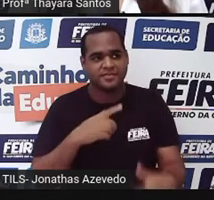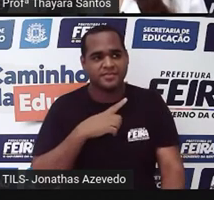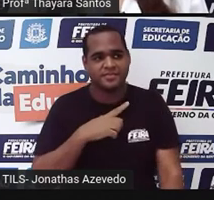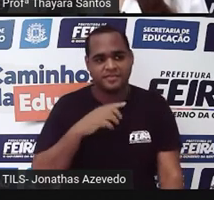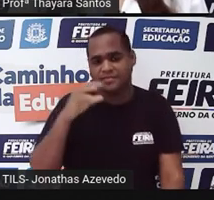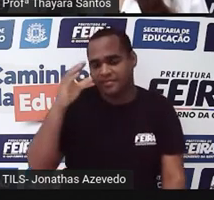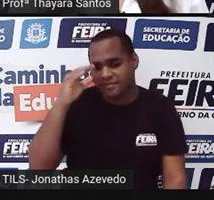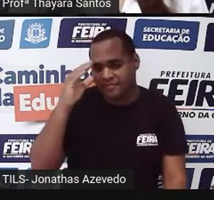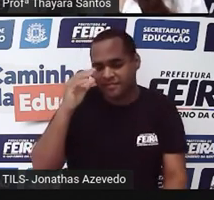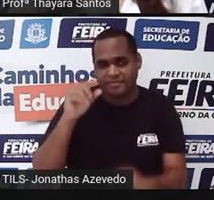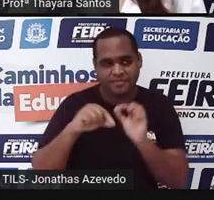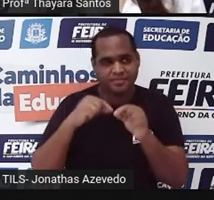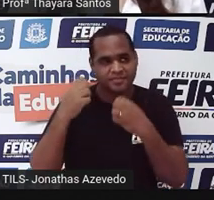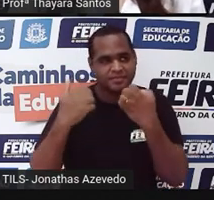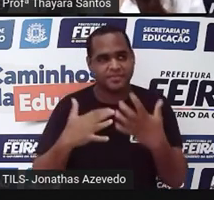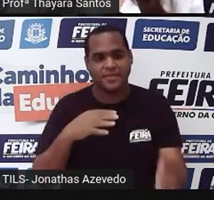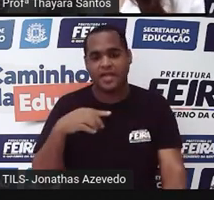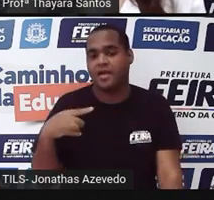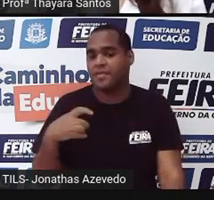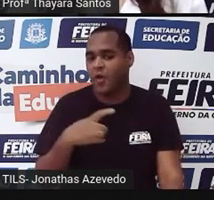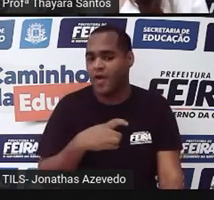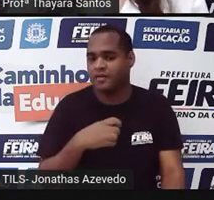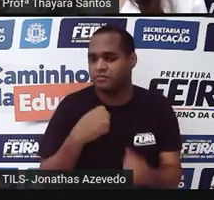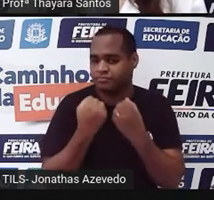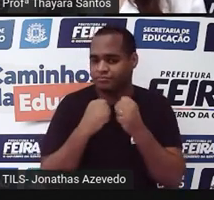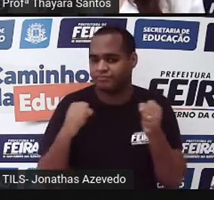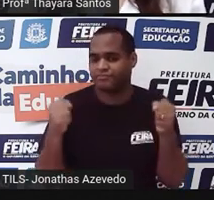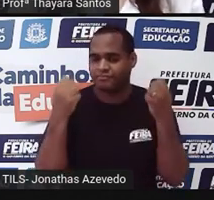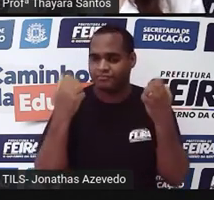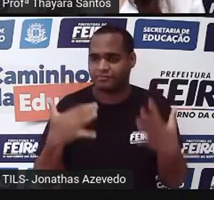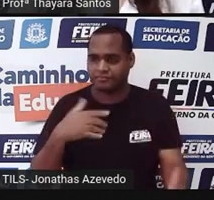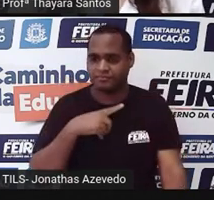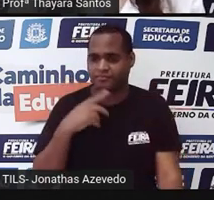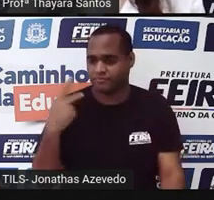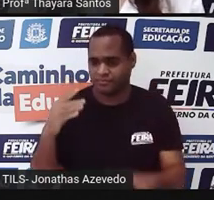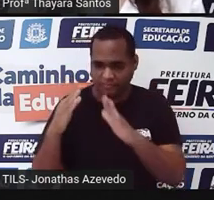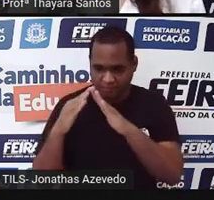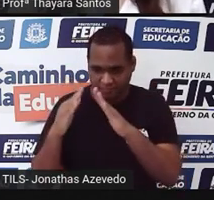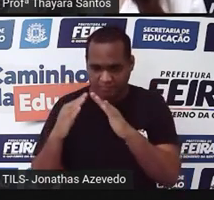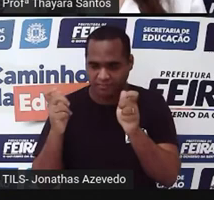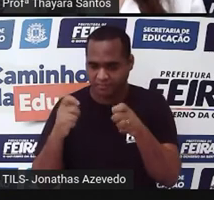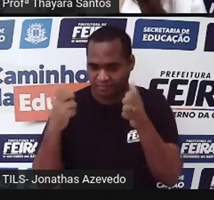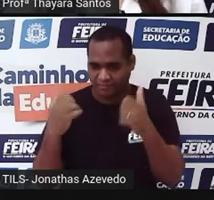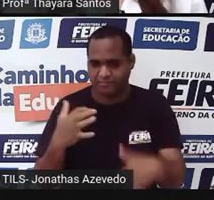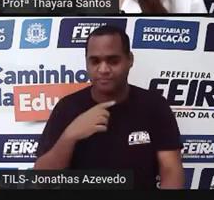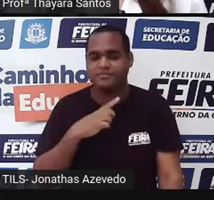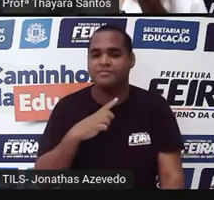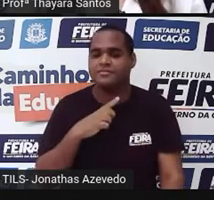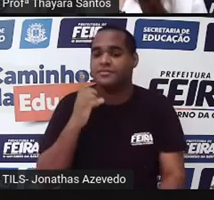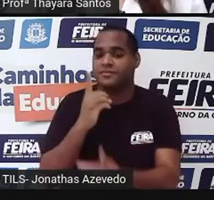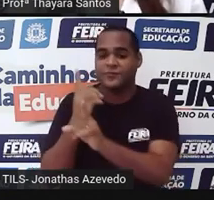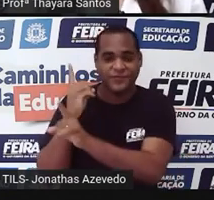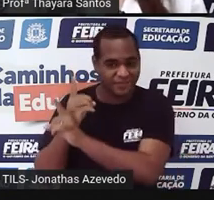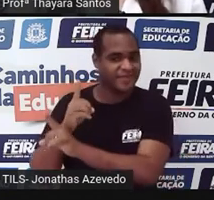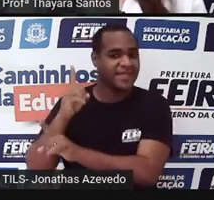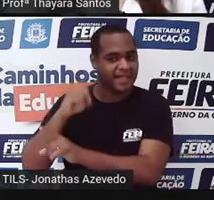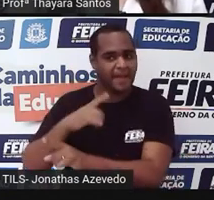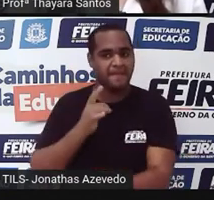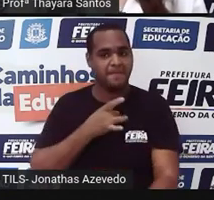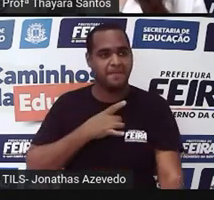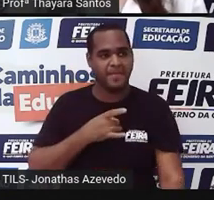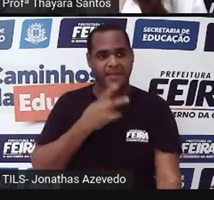curiosidade, né? Dessa minhoca gigante. Já pensou você estar aí na sua casa e de repente encontrar uma minhoca 10? Dá um pouquinho de medo, né?